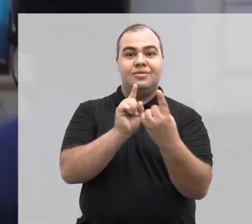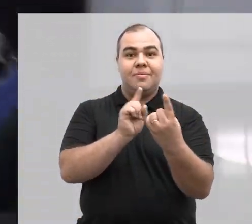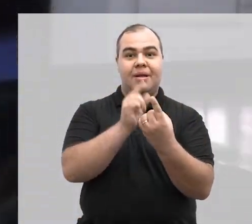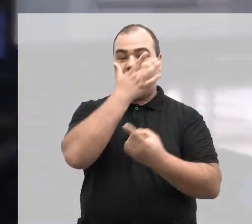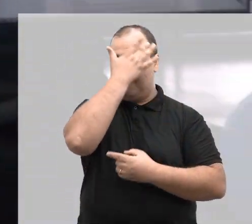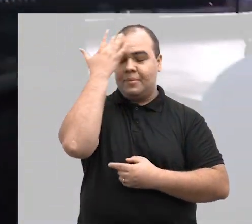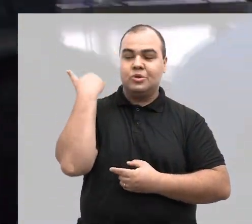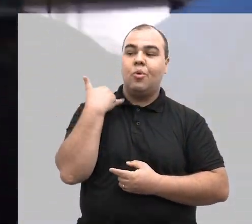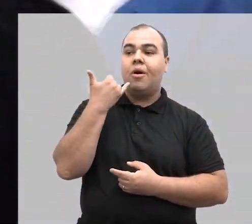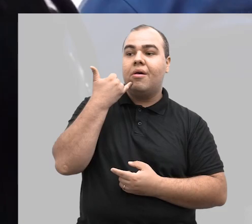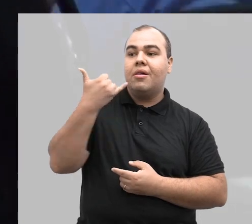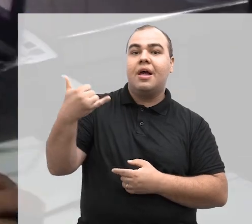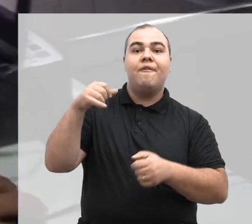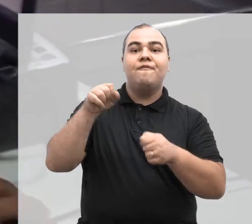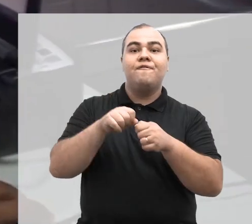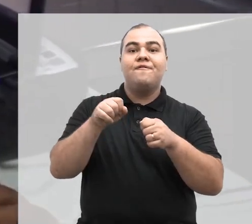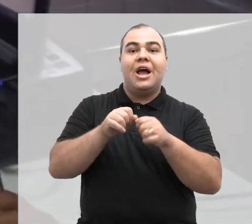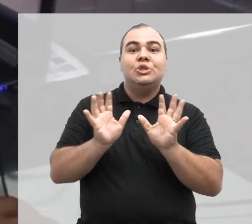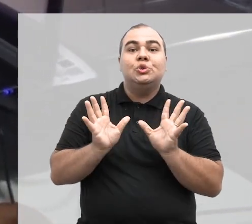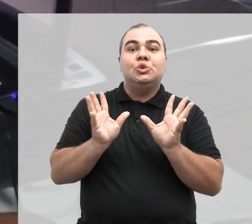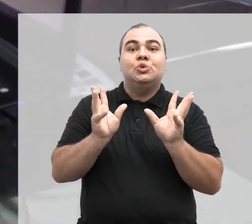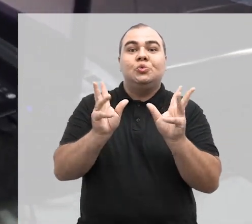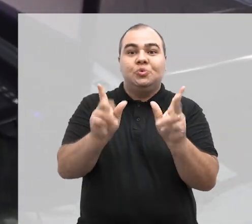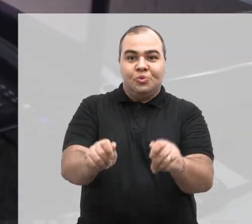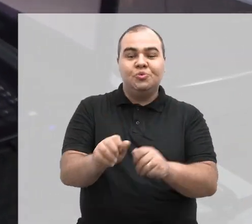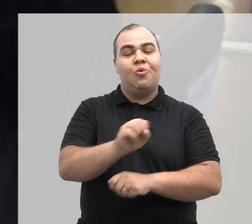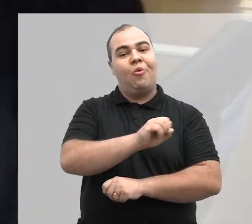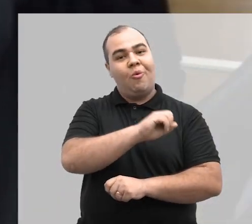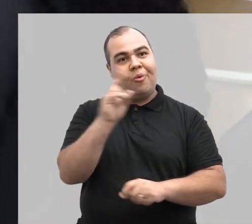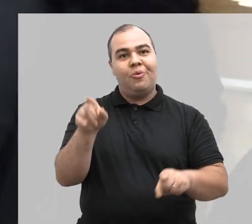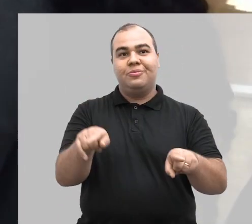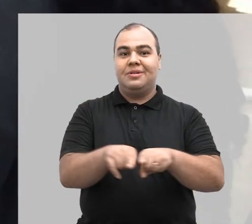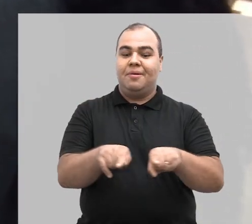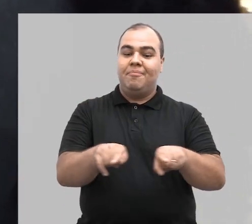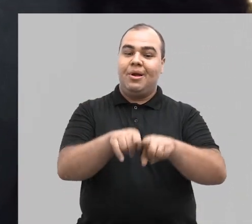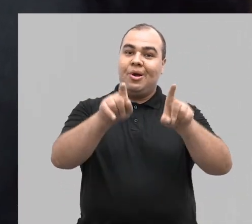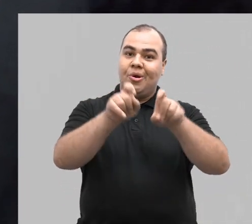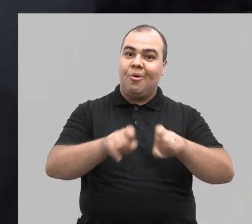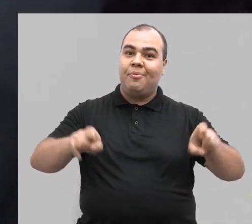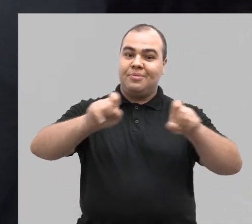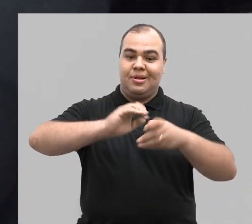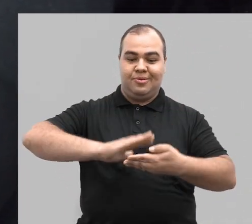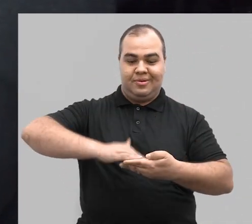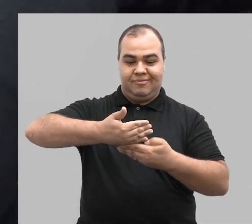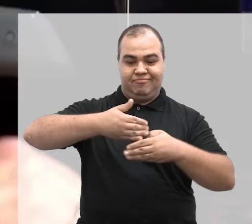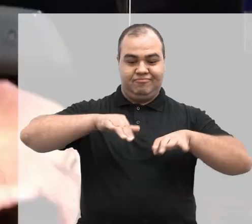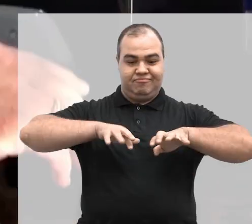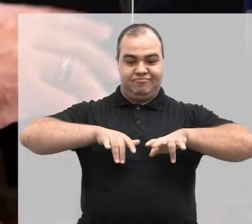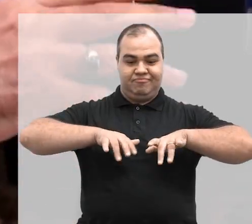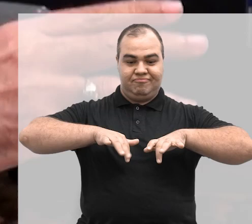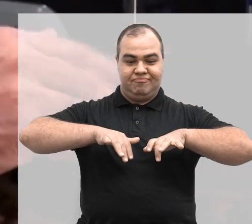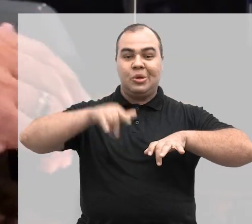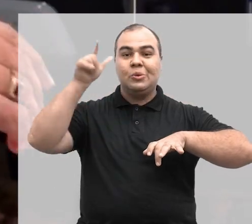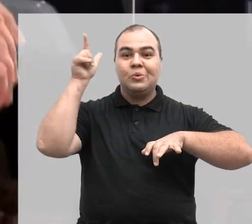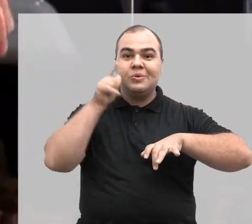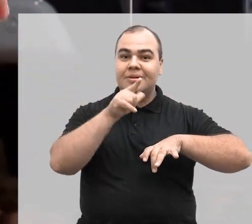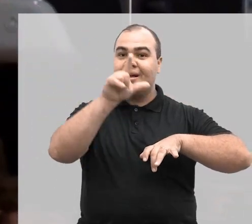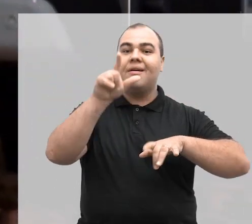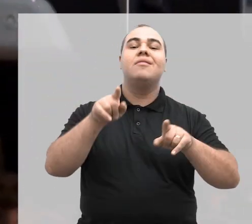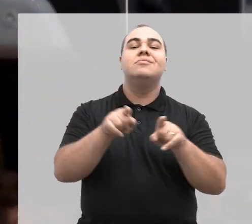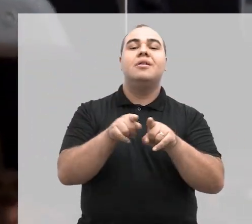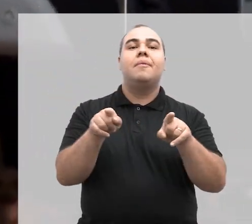o eleitor liga e faz tudo. Então, pelo computador, ele vai,